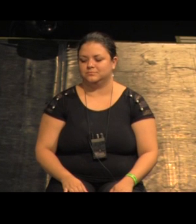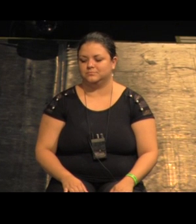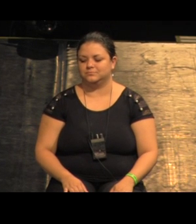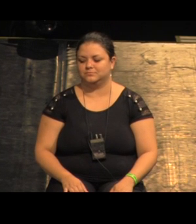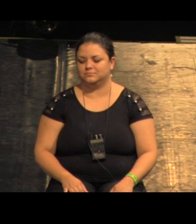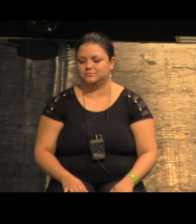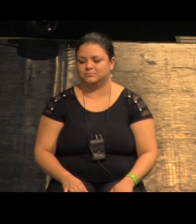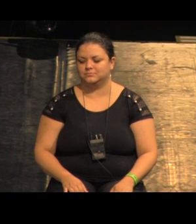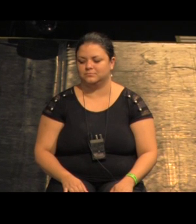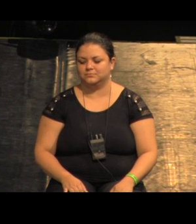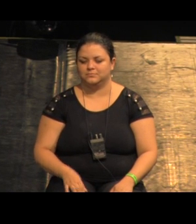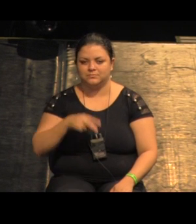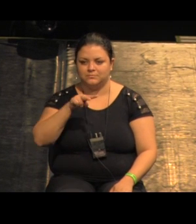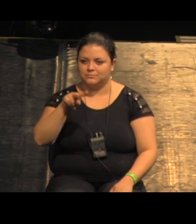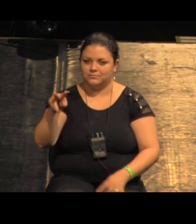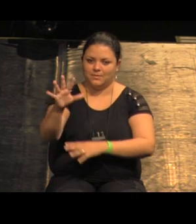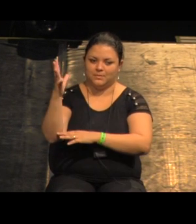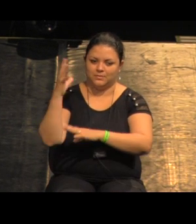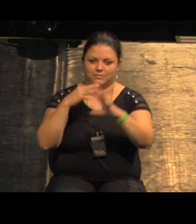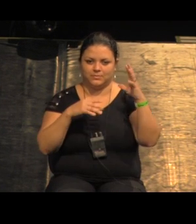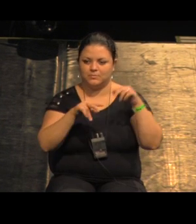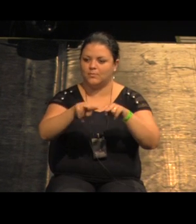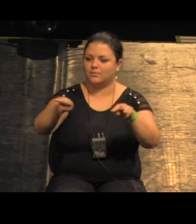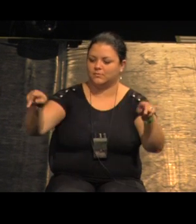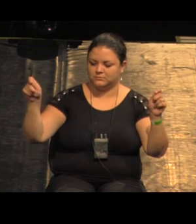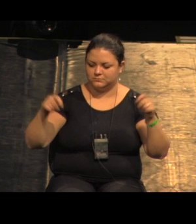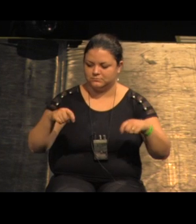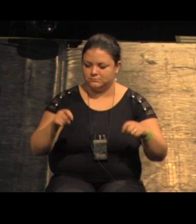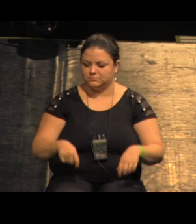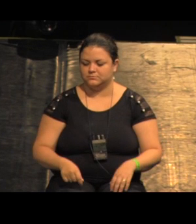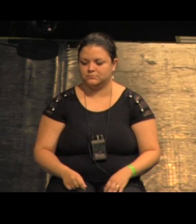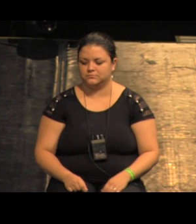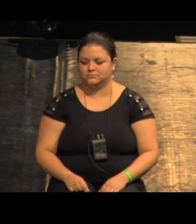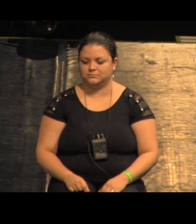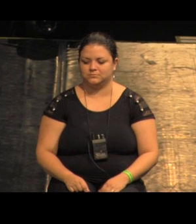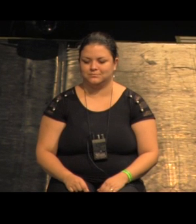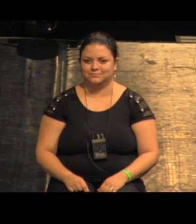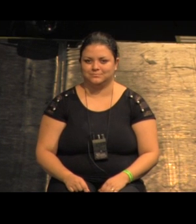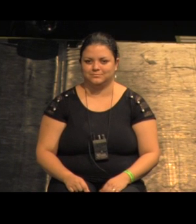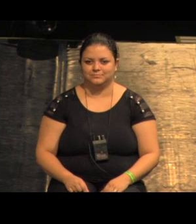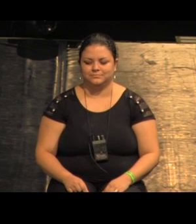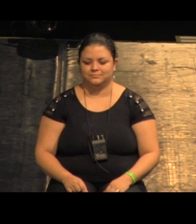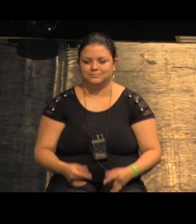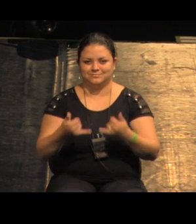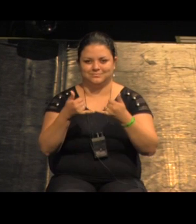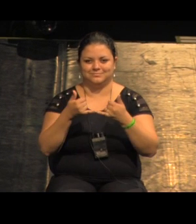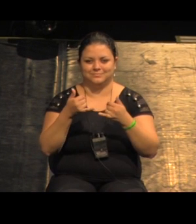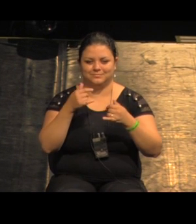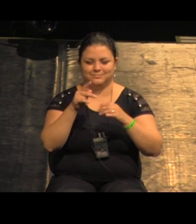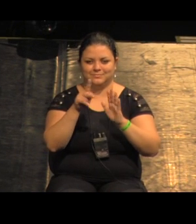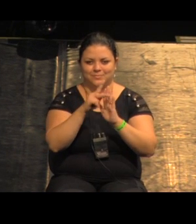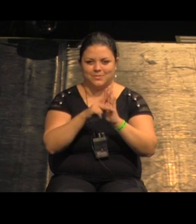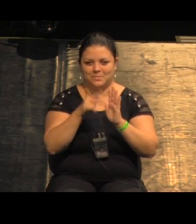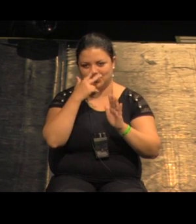relação com a paisagem no render estava mais bonitinho a cobertura